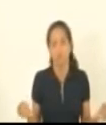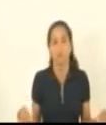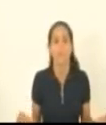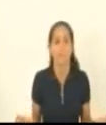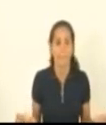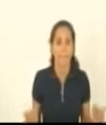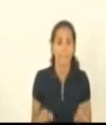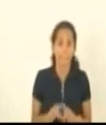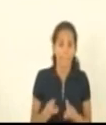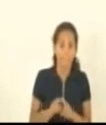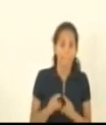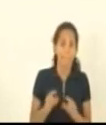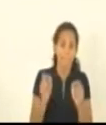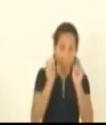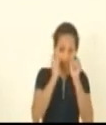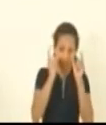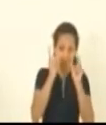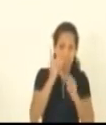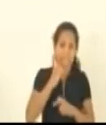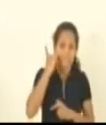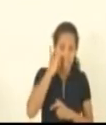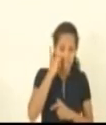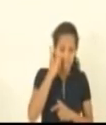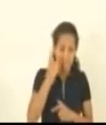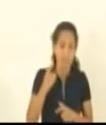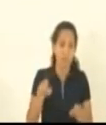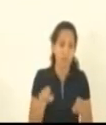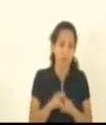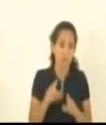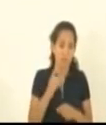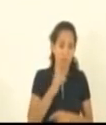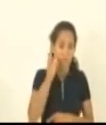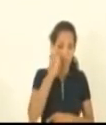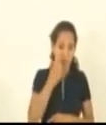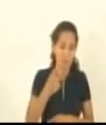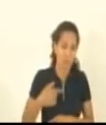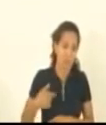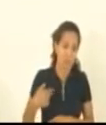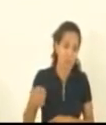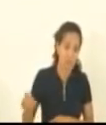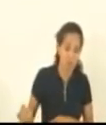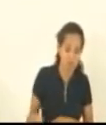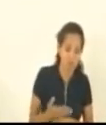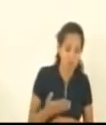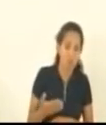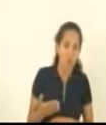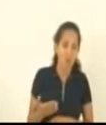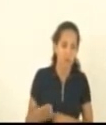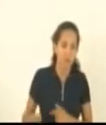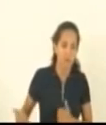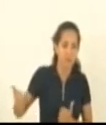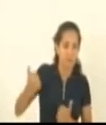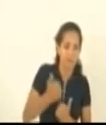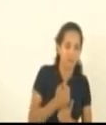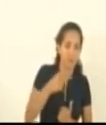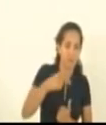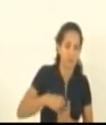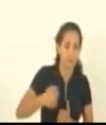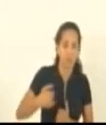dos deputados principalmente os mais novos são 16 deputados novos prestem atenção